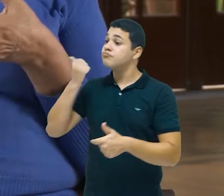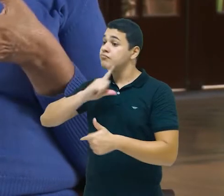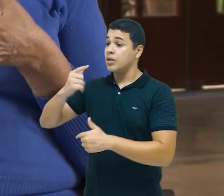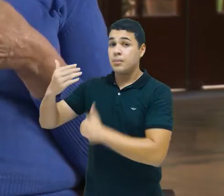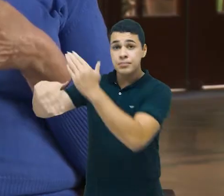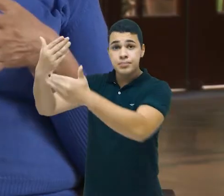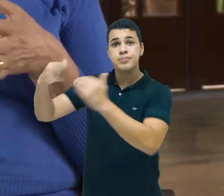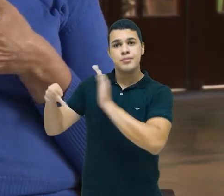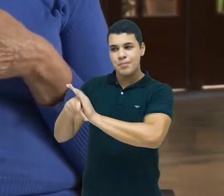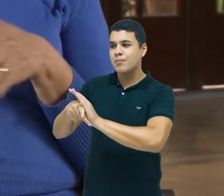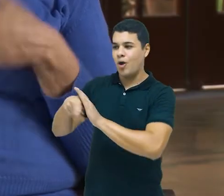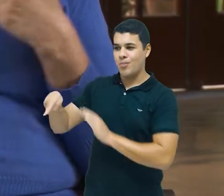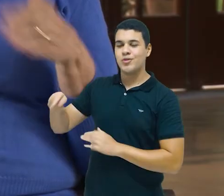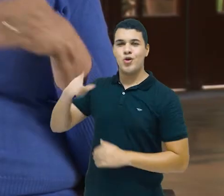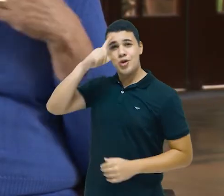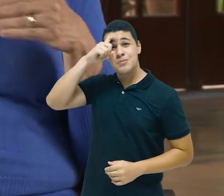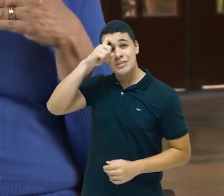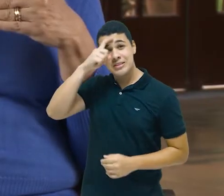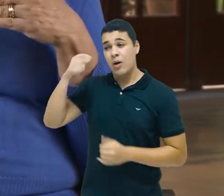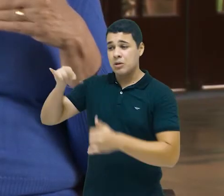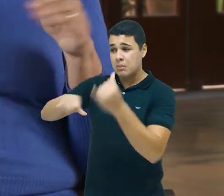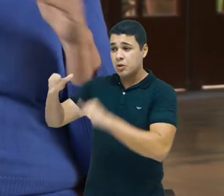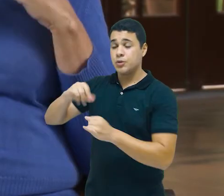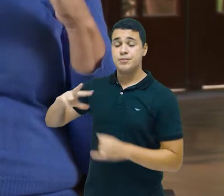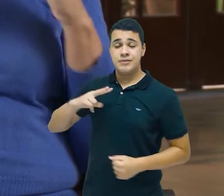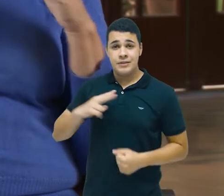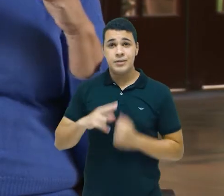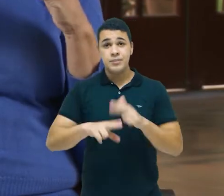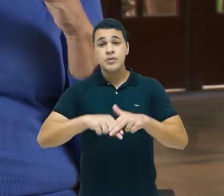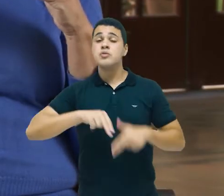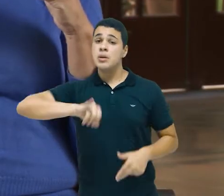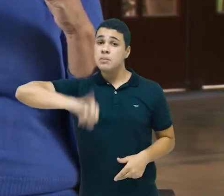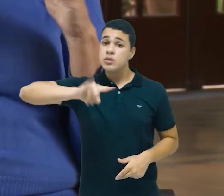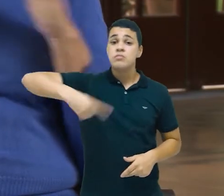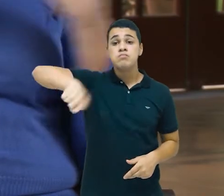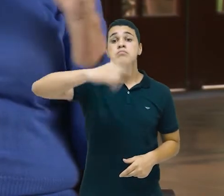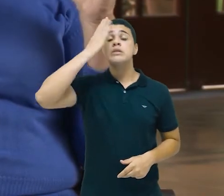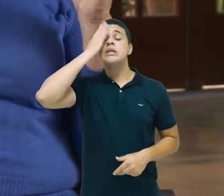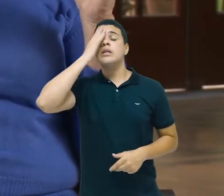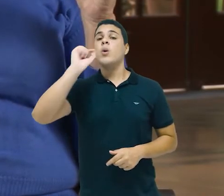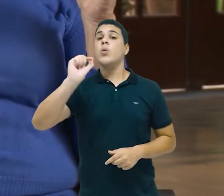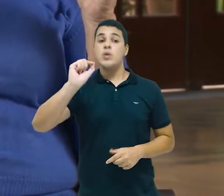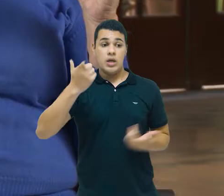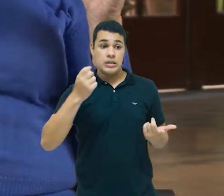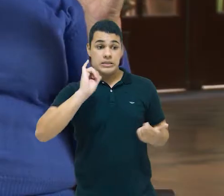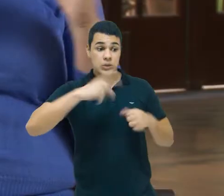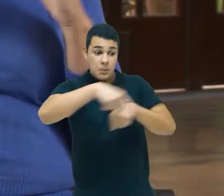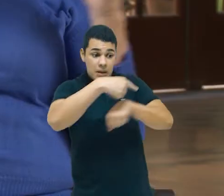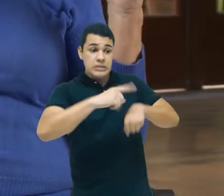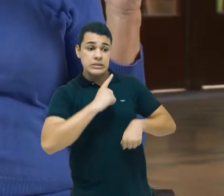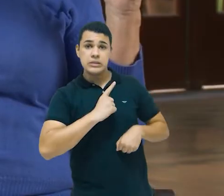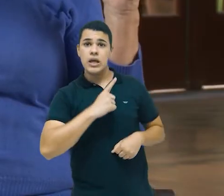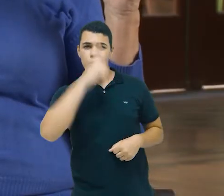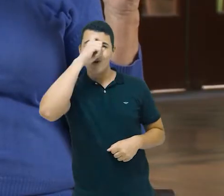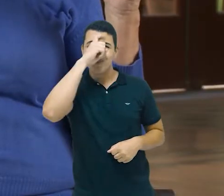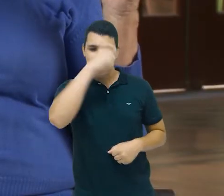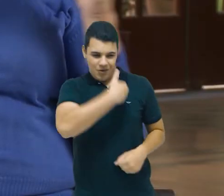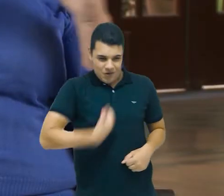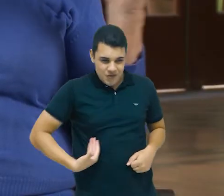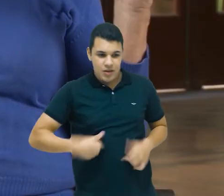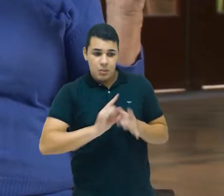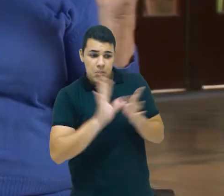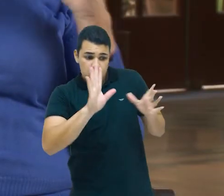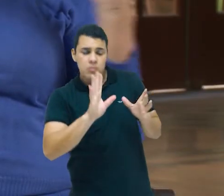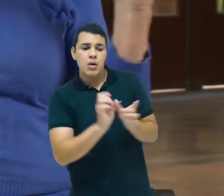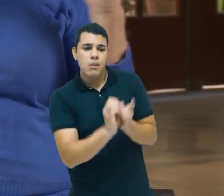desse setor privado. E é importante que a gente entenda que, num país com sistema universal, isso não ocorre, né? É impossível imaginar